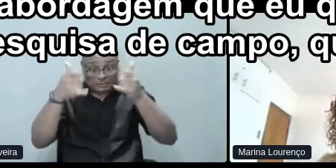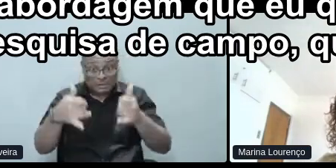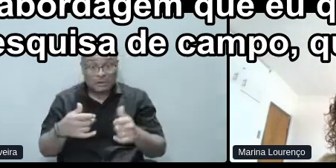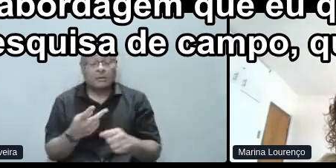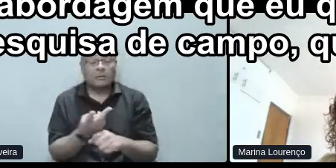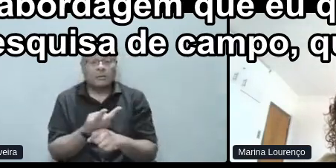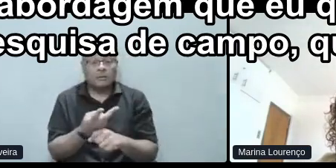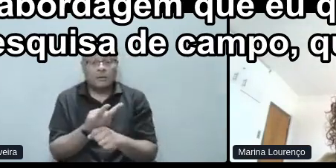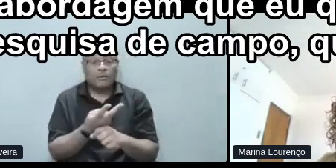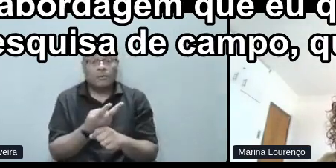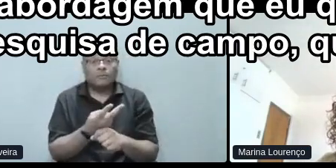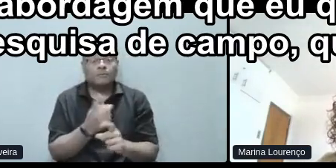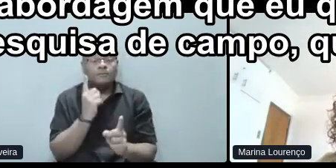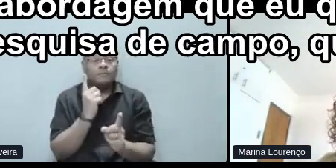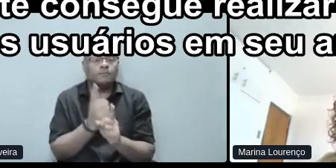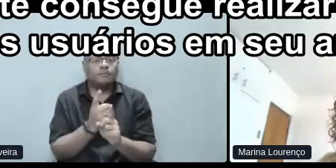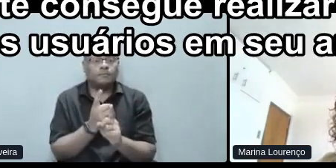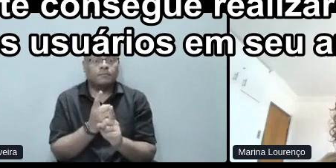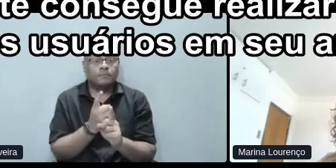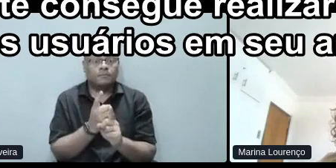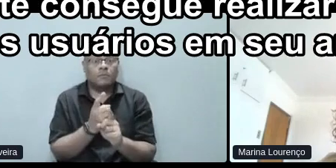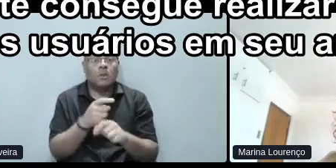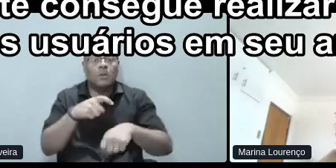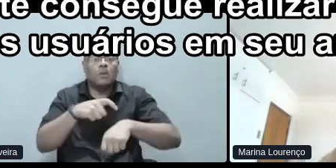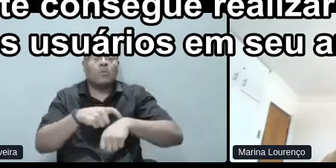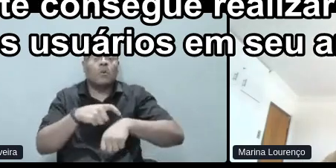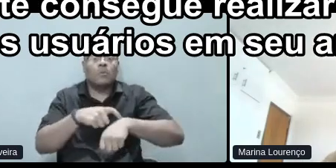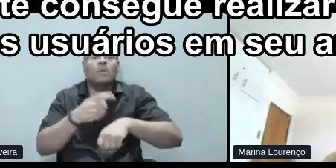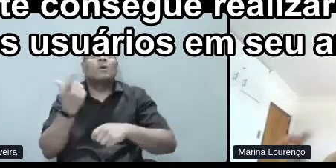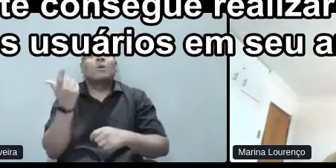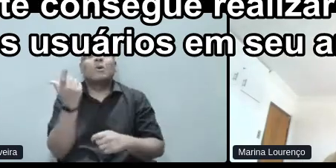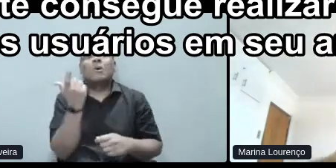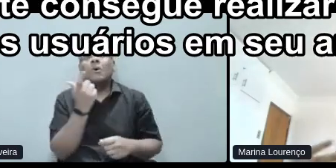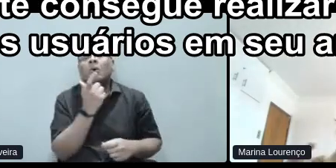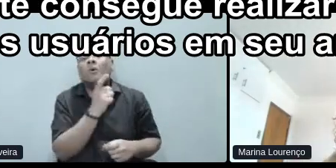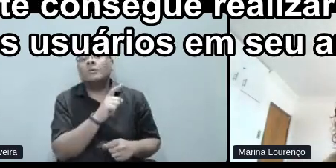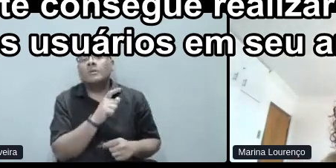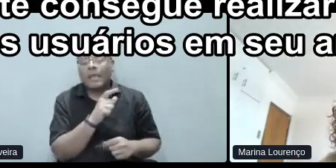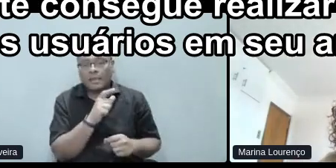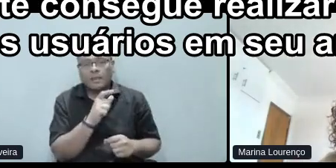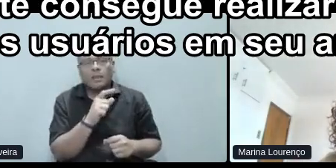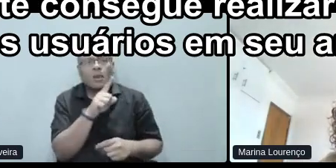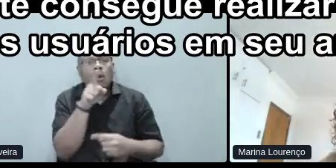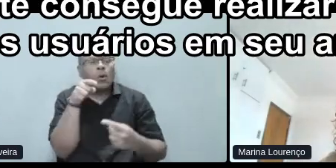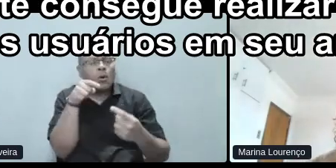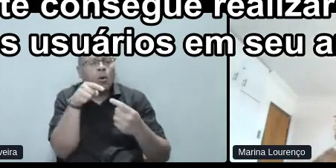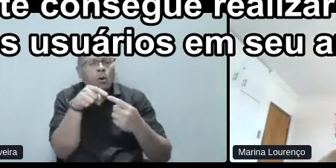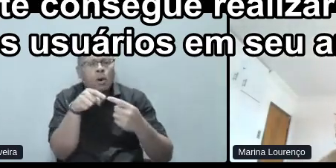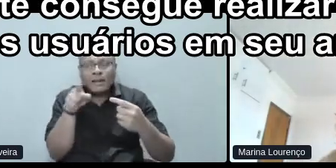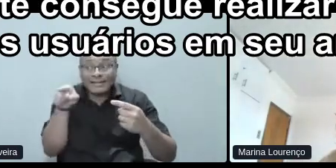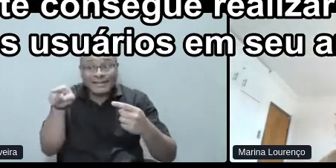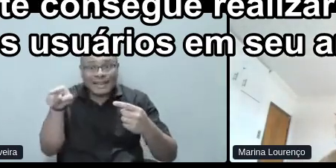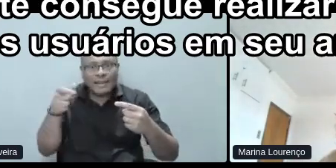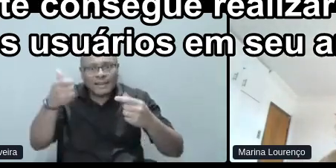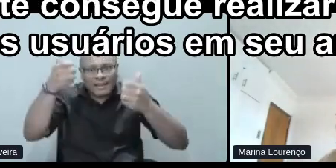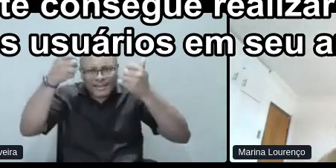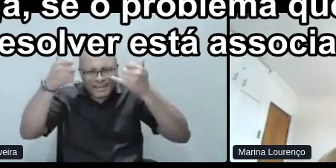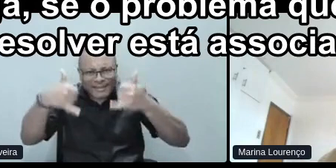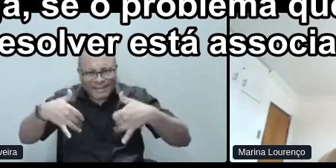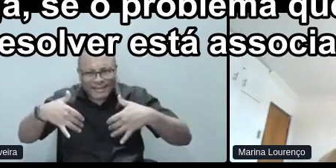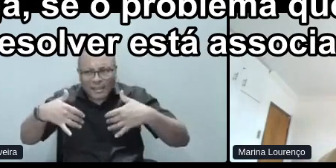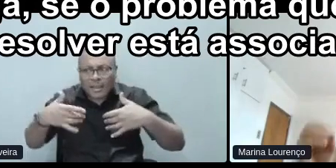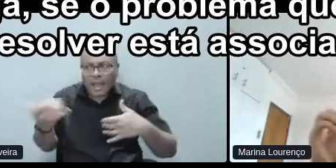pesquisa de campo, que é um momento que a gente consegue realizar uma observação direta dos usuários em seu ambiente natural.